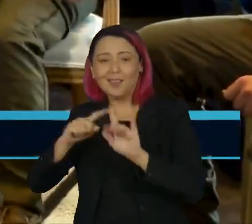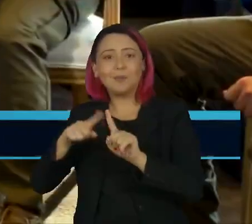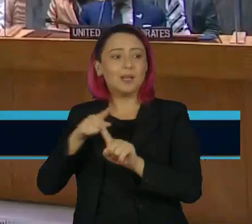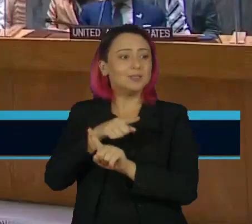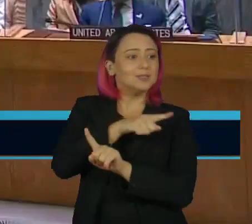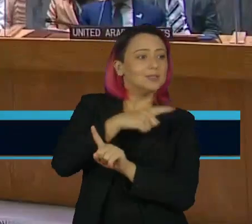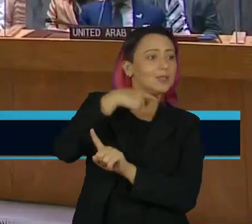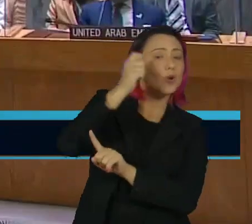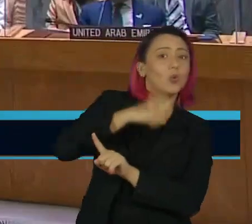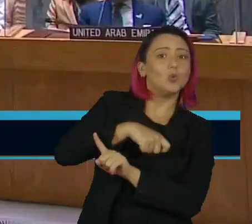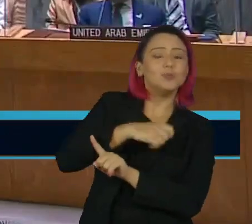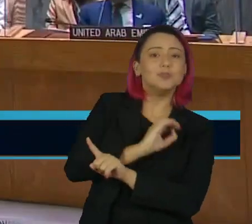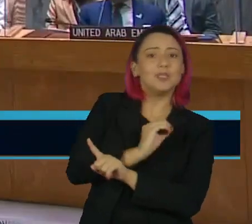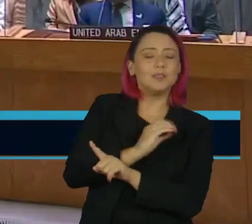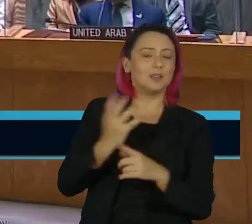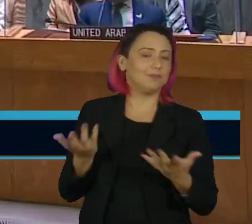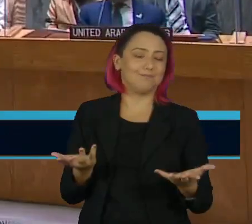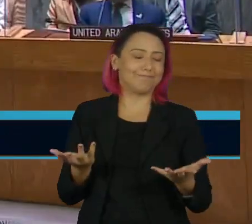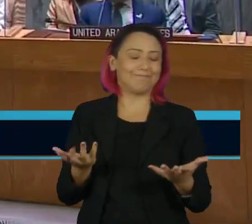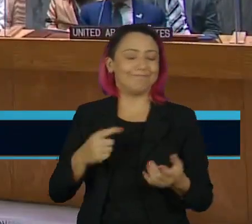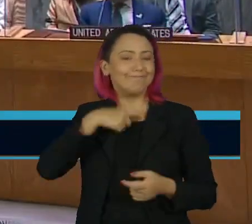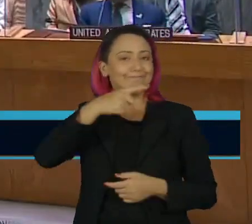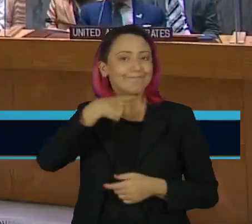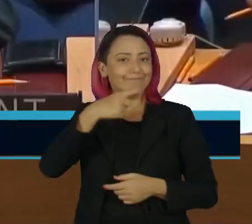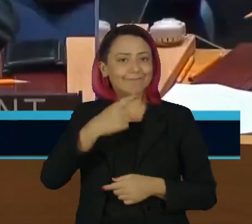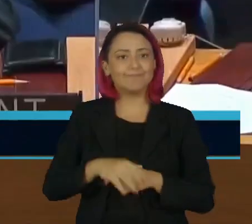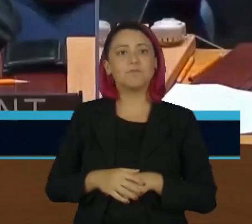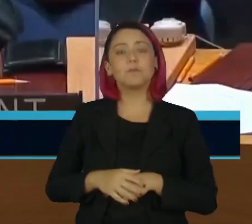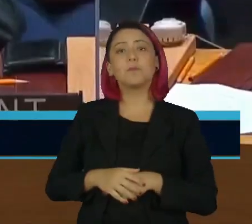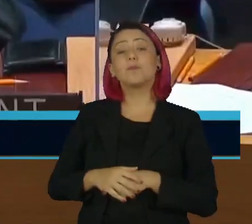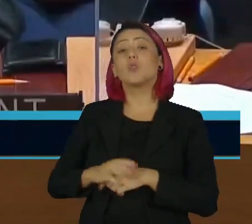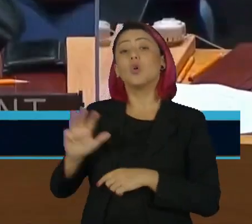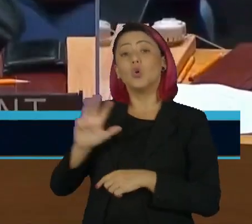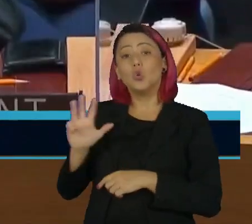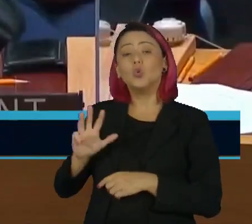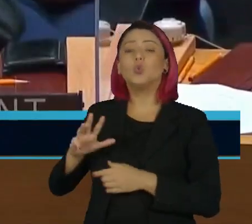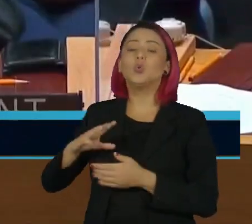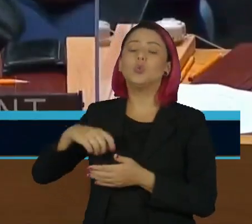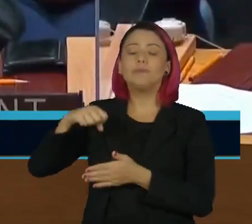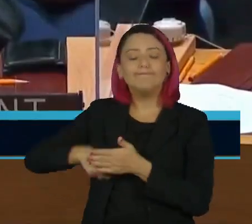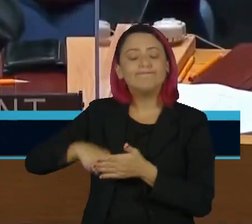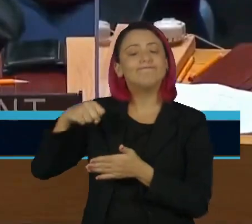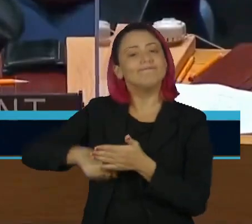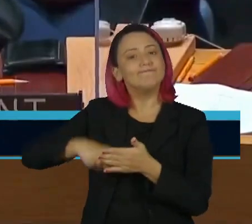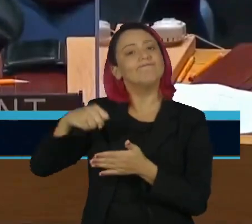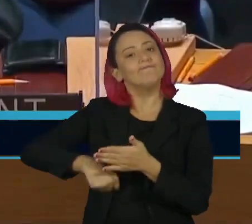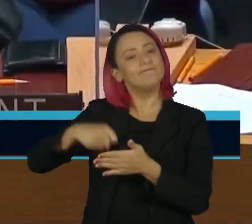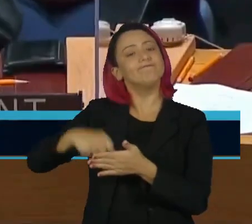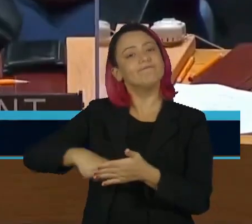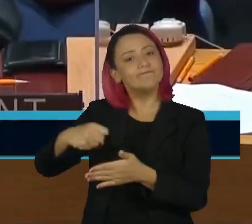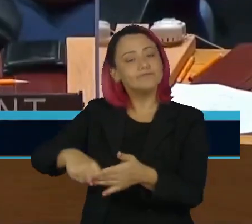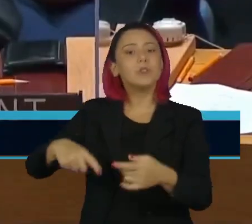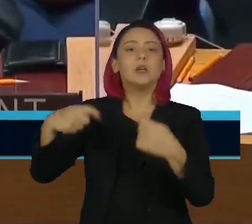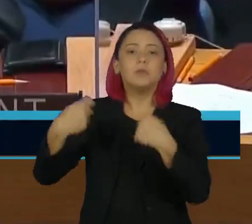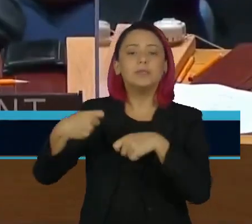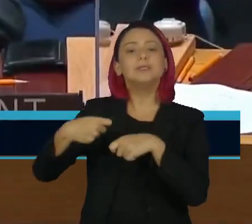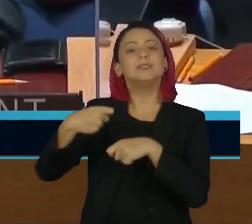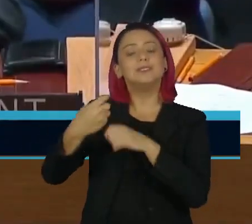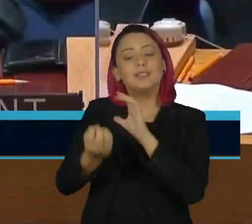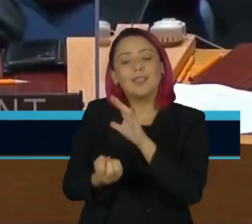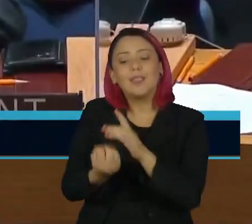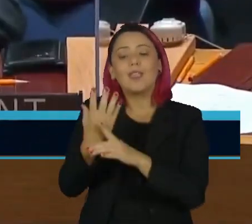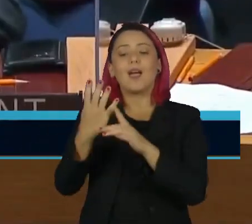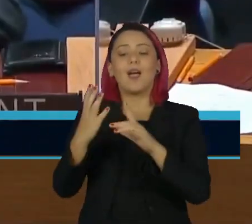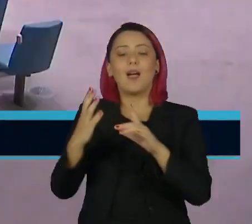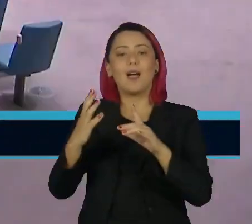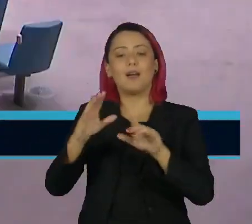russos. Desde que assumiu o governo, há um ano, Lula vem insistindo na necessidade de se criar um grupo para